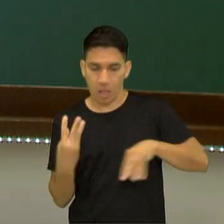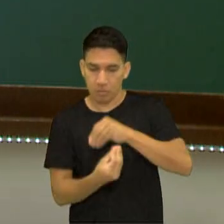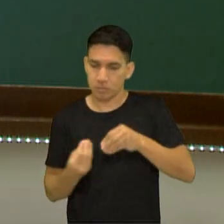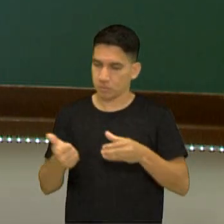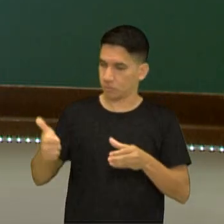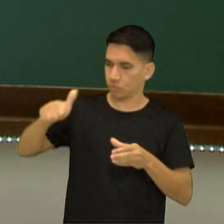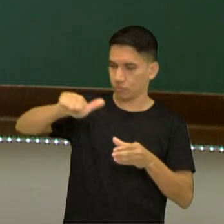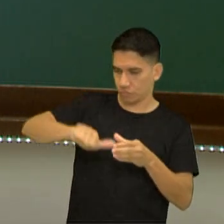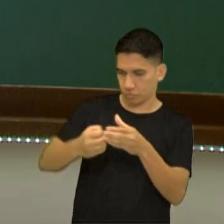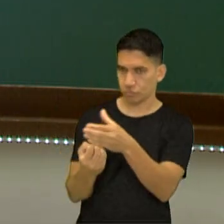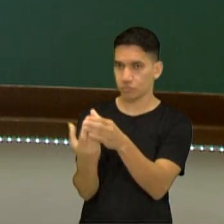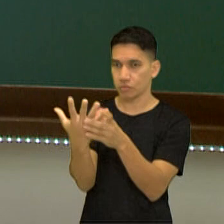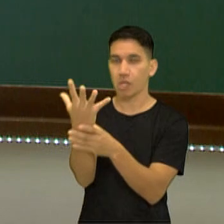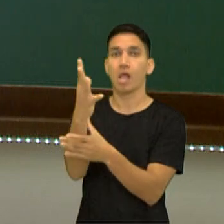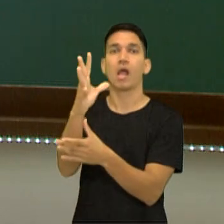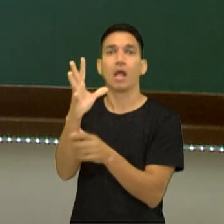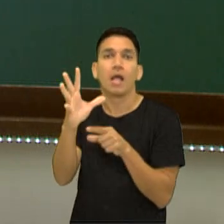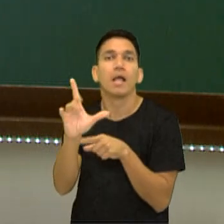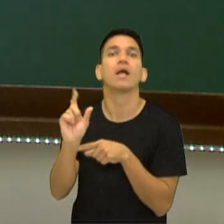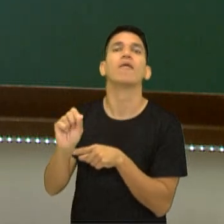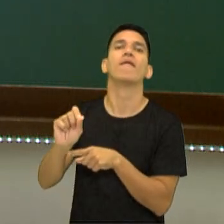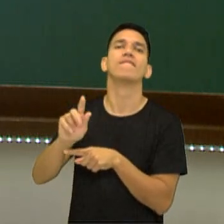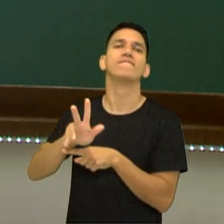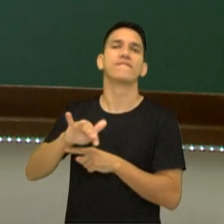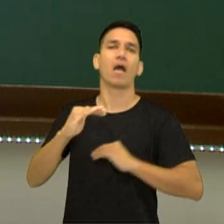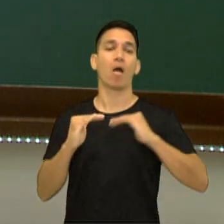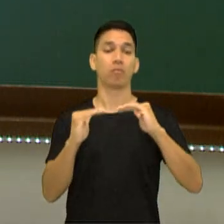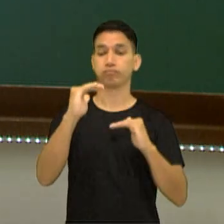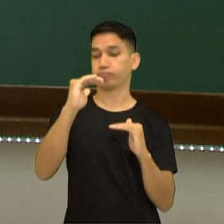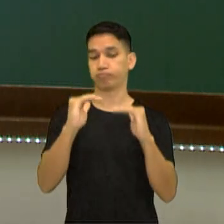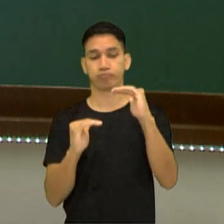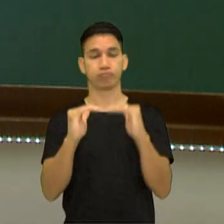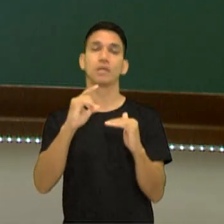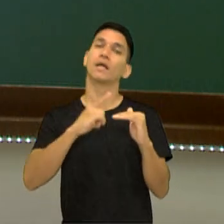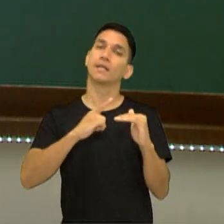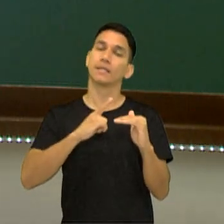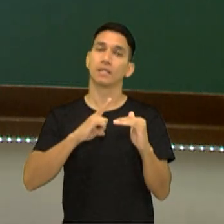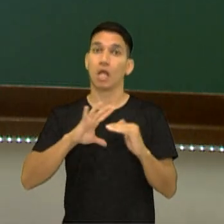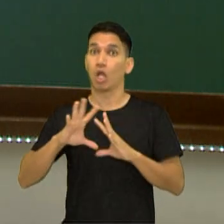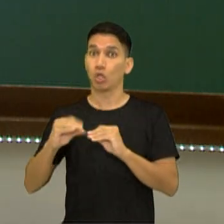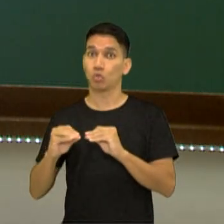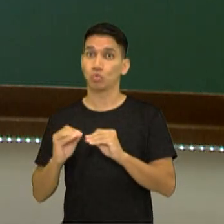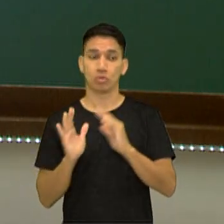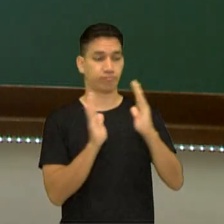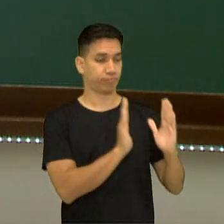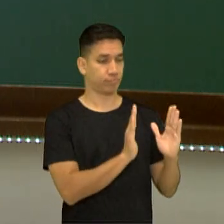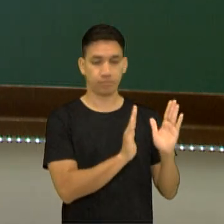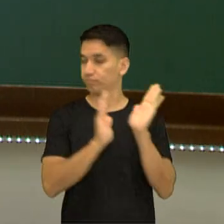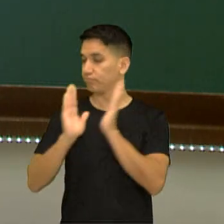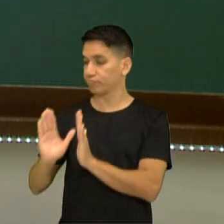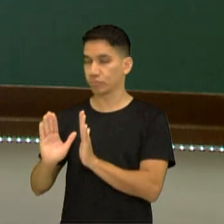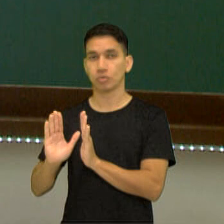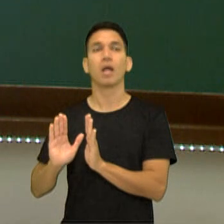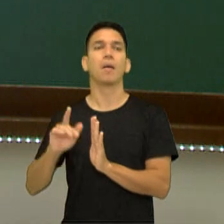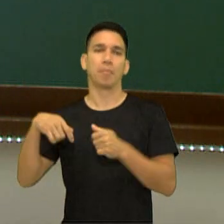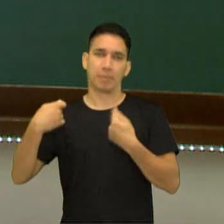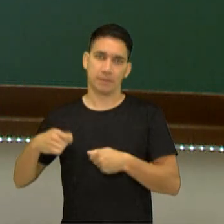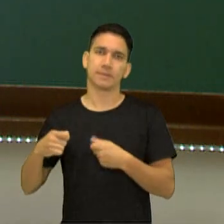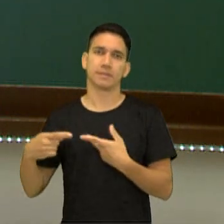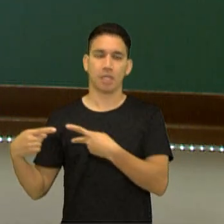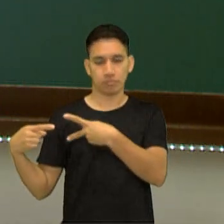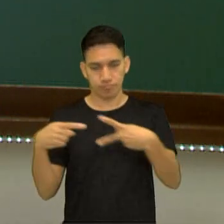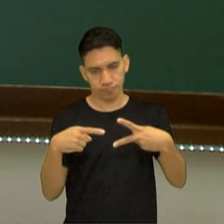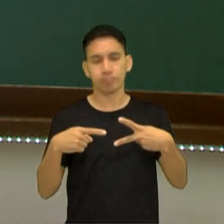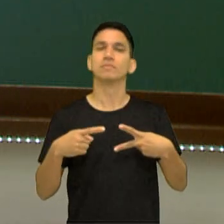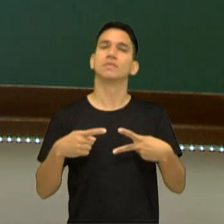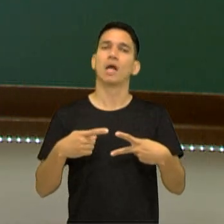formar o produto, e aí eu tenho que ter uma proporção entre eles, tudo que eu tenho de um lado da seta tem que estar do outro lado da seta. Obedecendo a